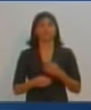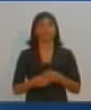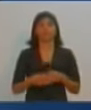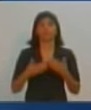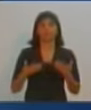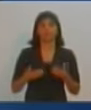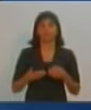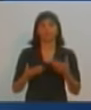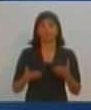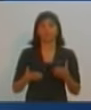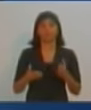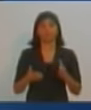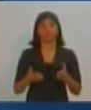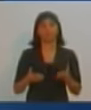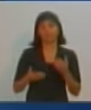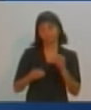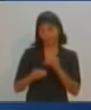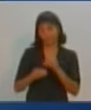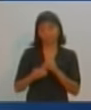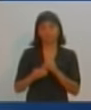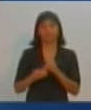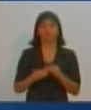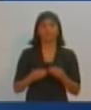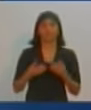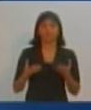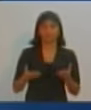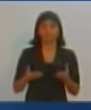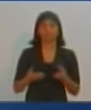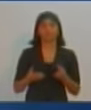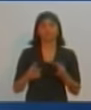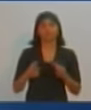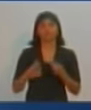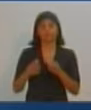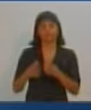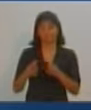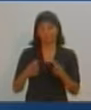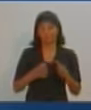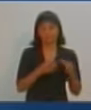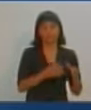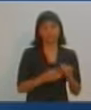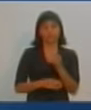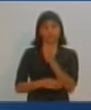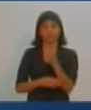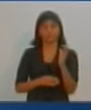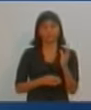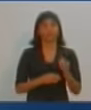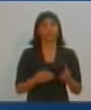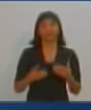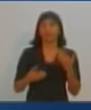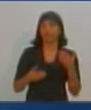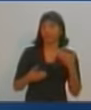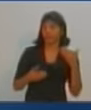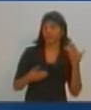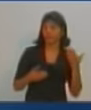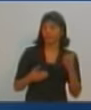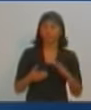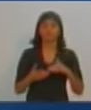comércio na região central da cidade e isso é possível através dessas intervenções urbanísticas, além de outras